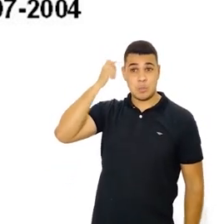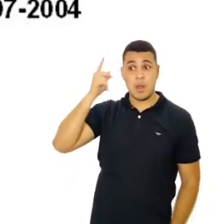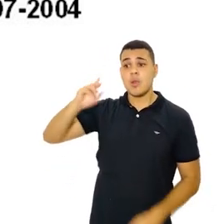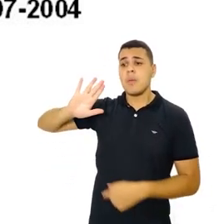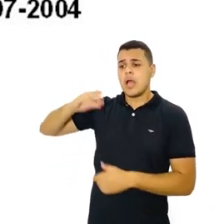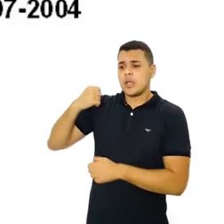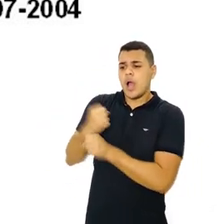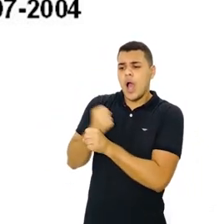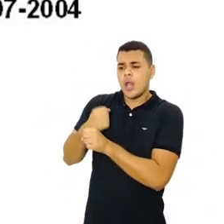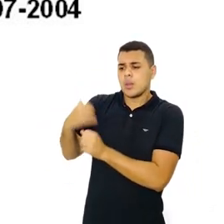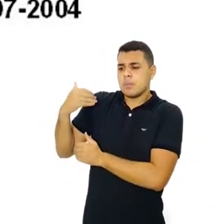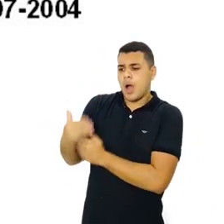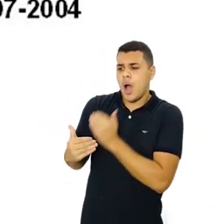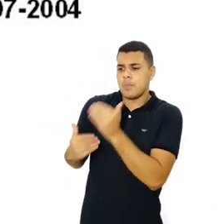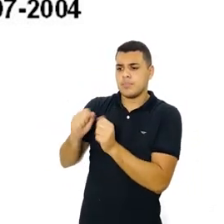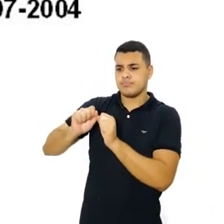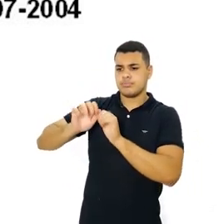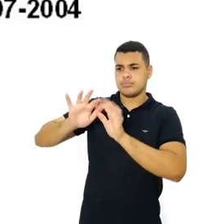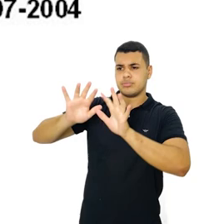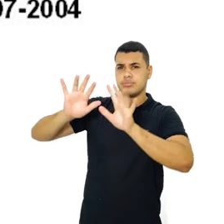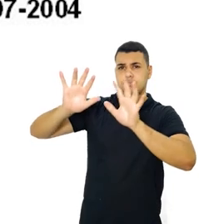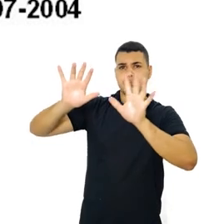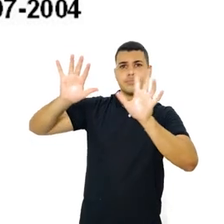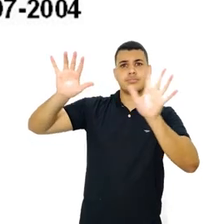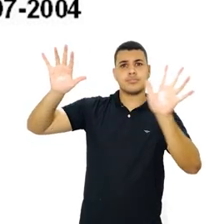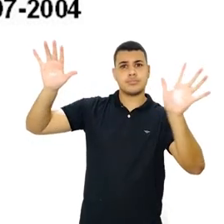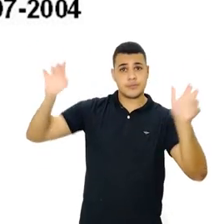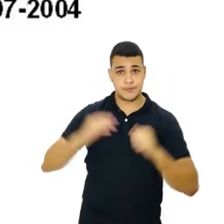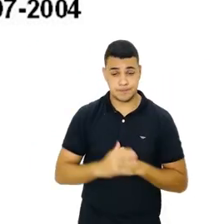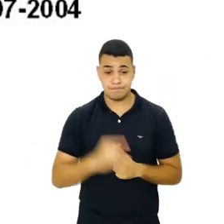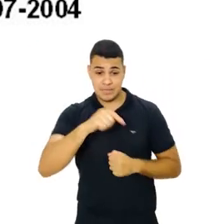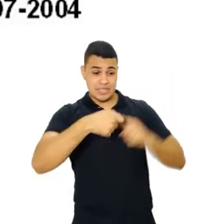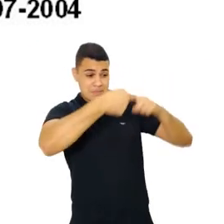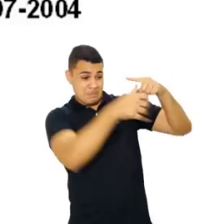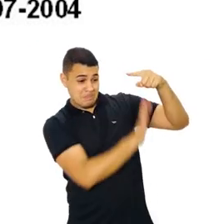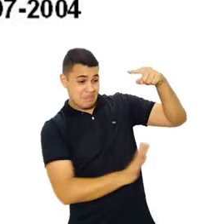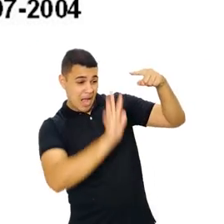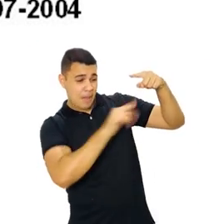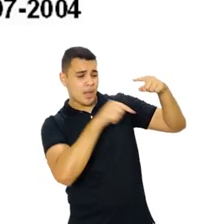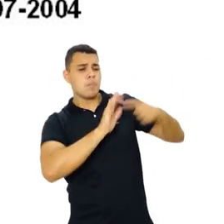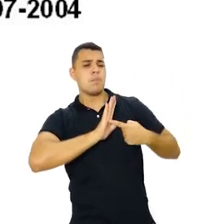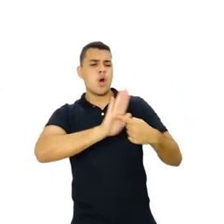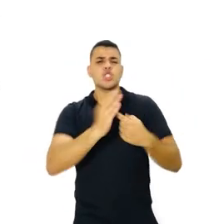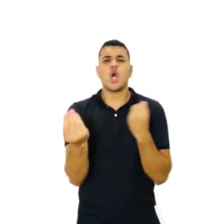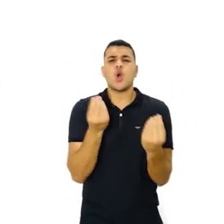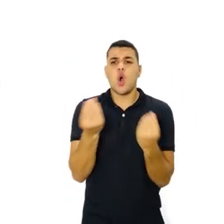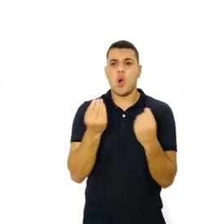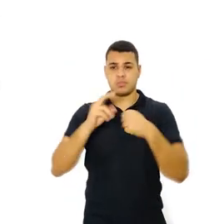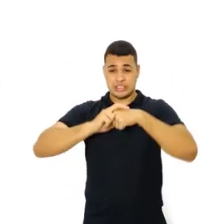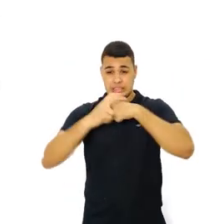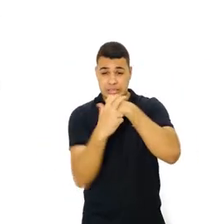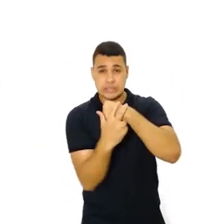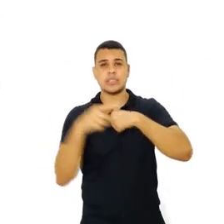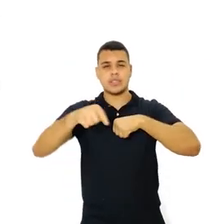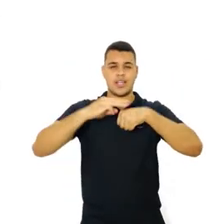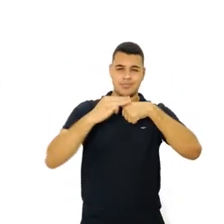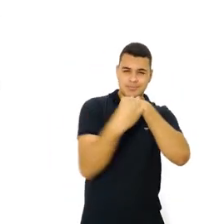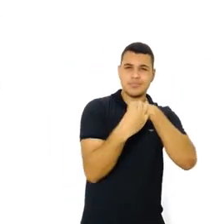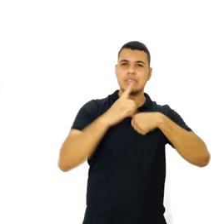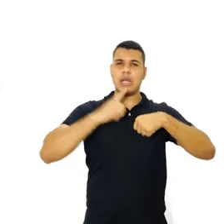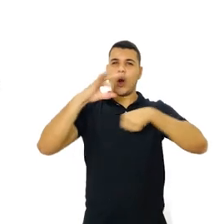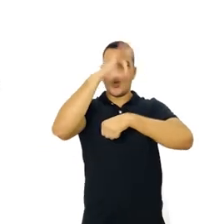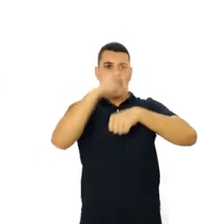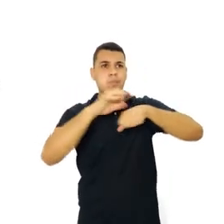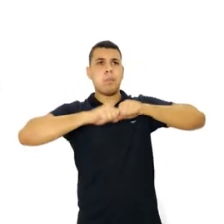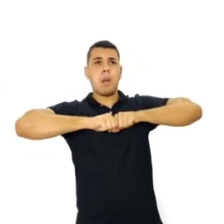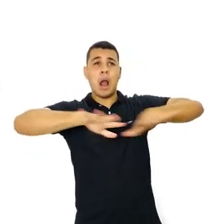Paulo e ao longo do tempo ela vai se interiorizando, como mostra basicamente nesses mapas. Este mapa mostra a incidência